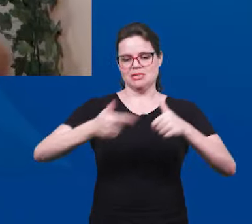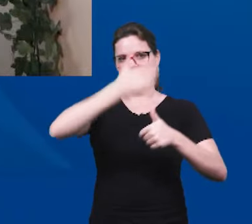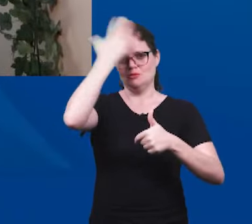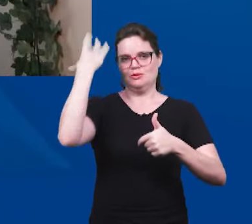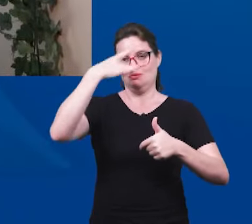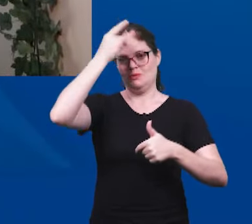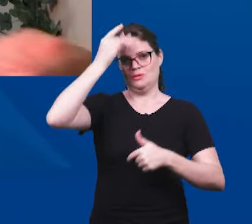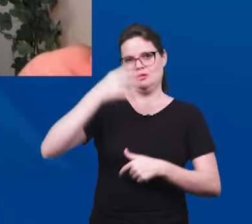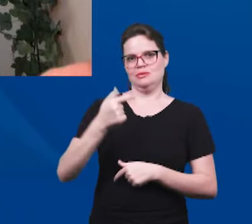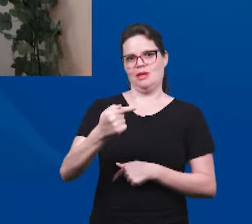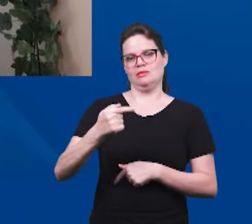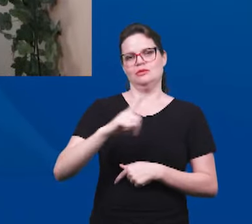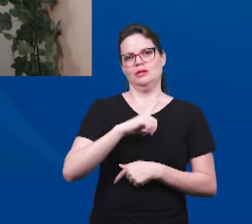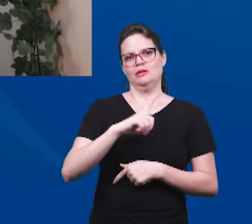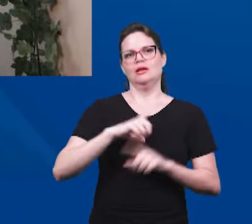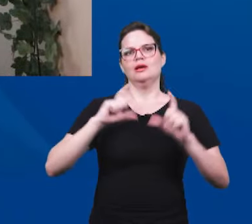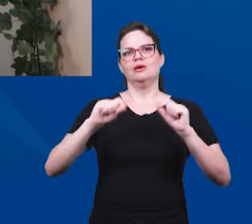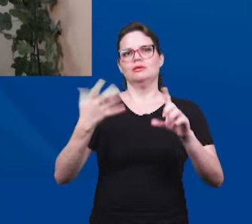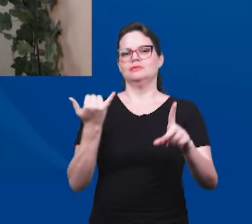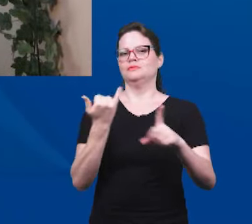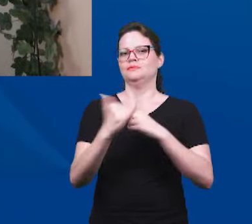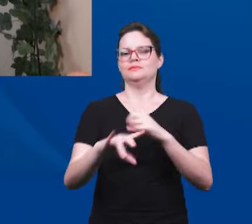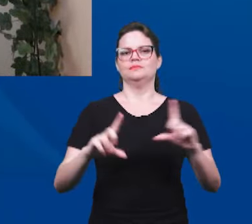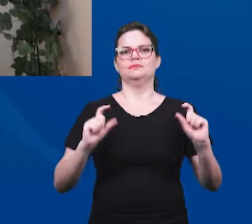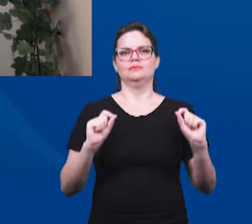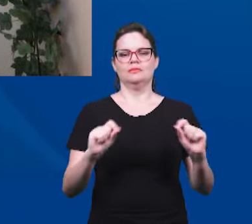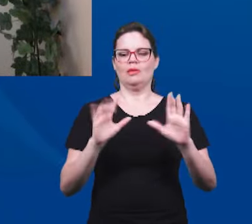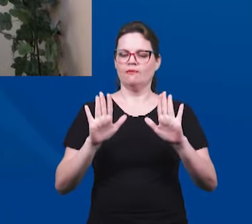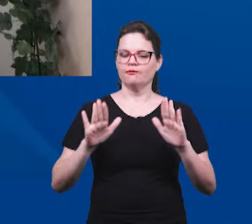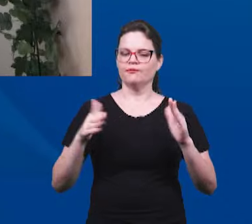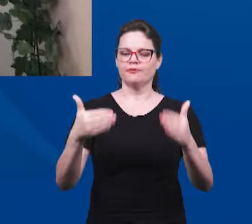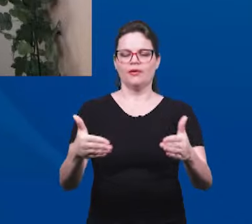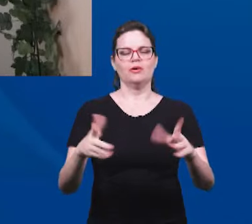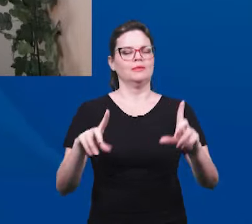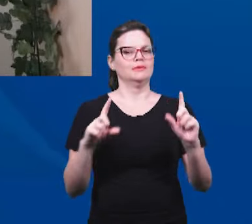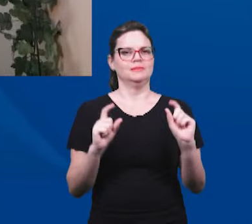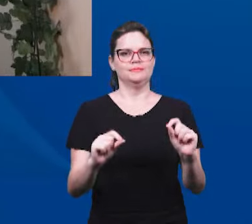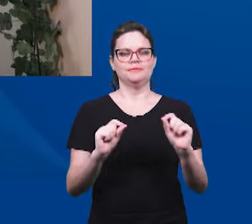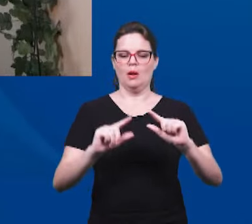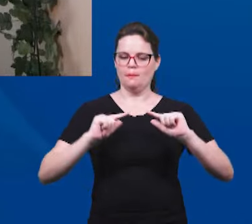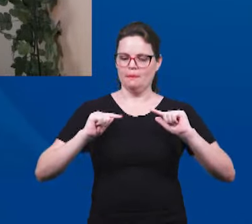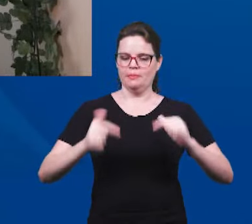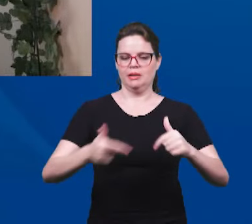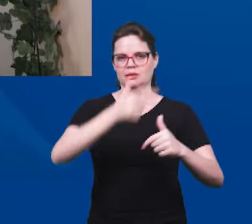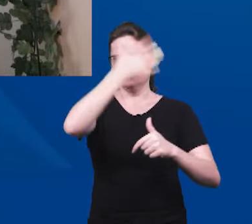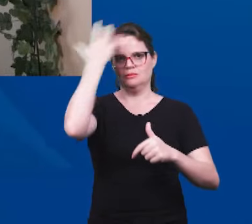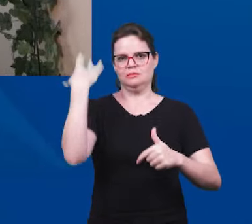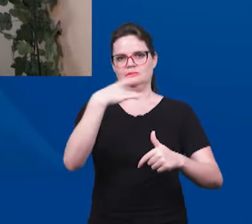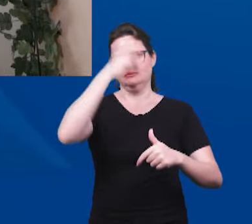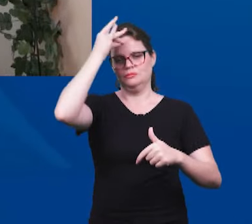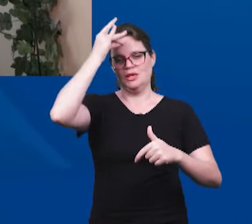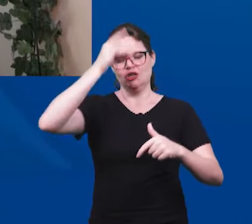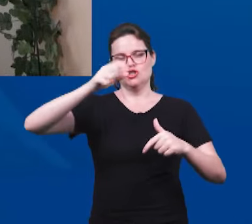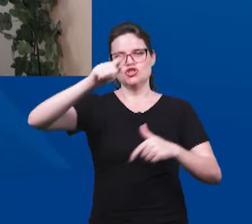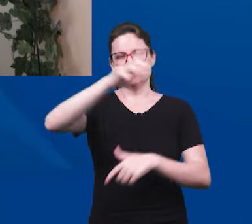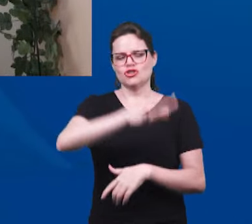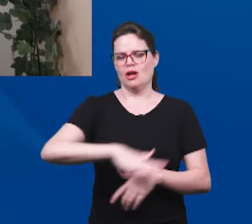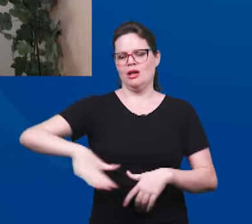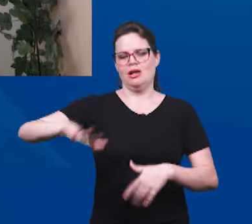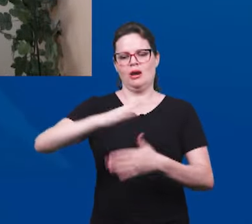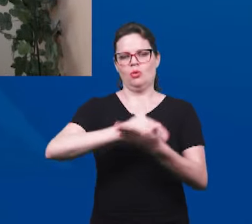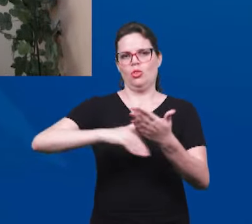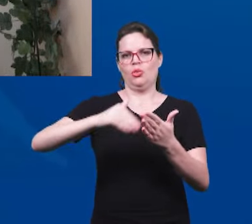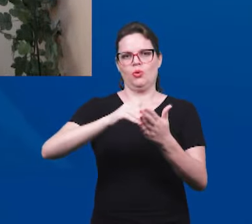nesse título é dado uma ênfase na operação global total